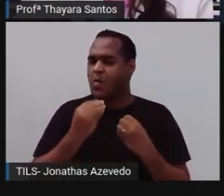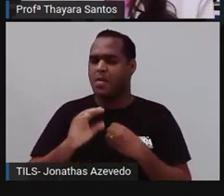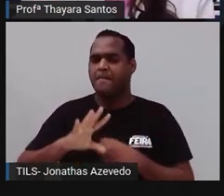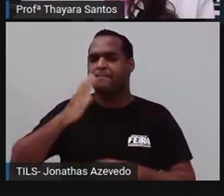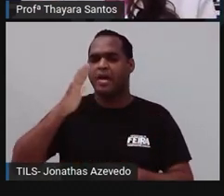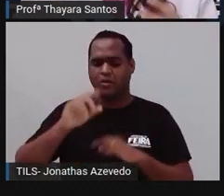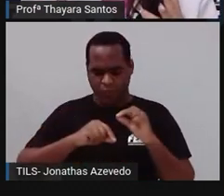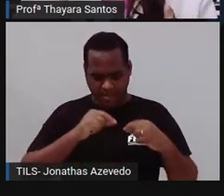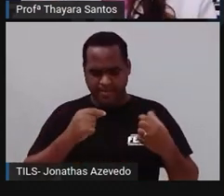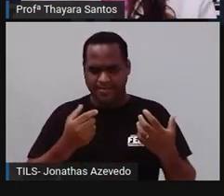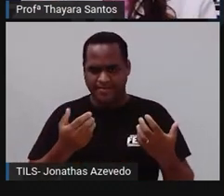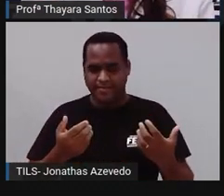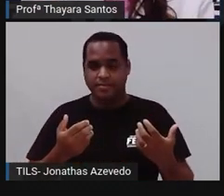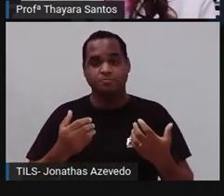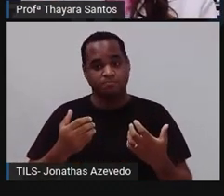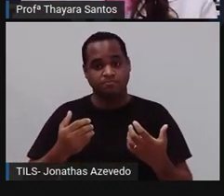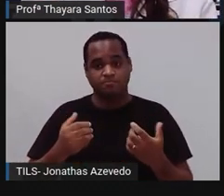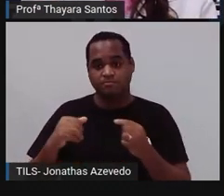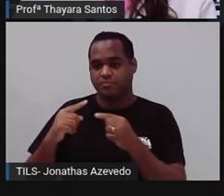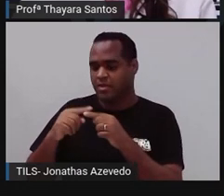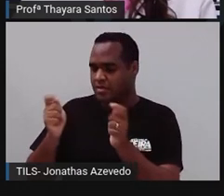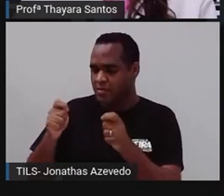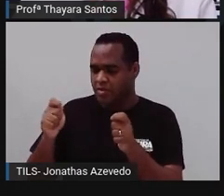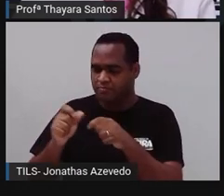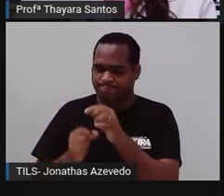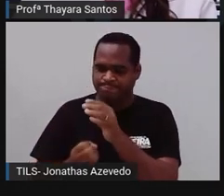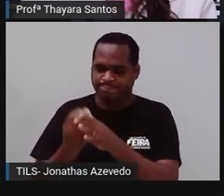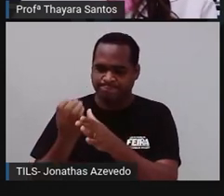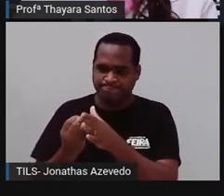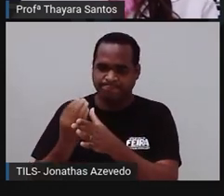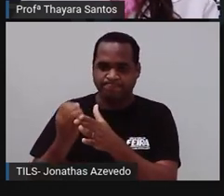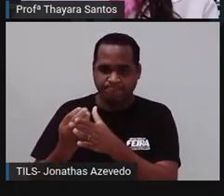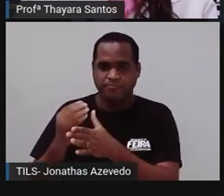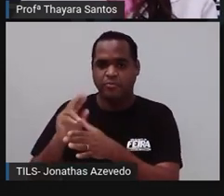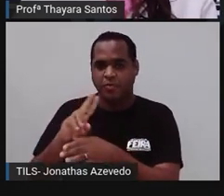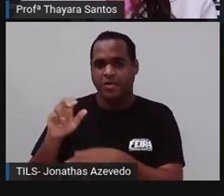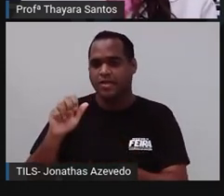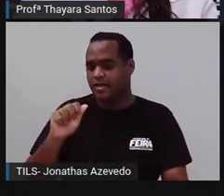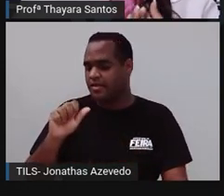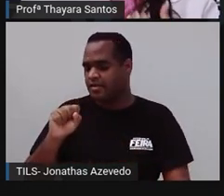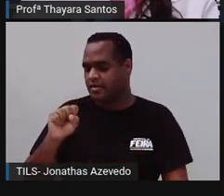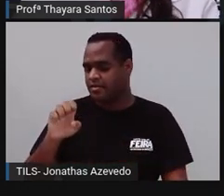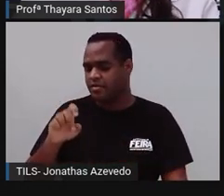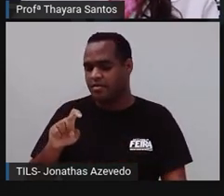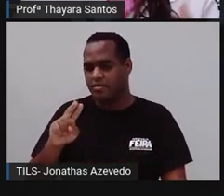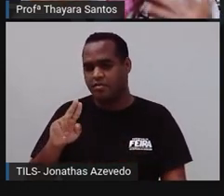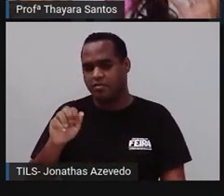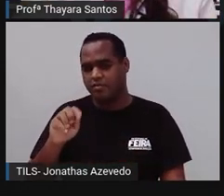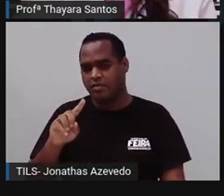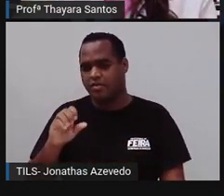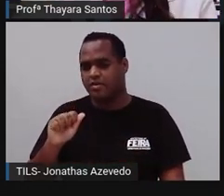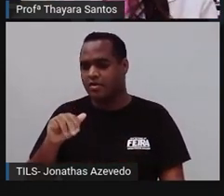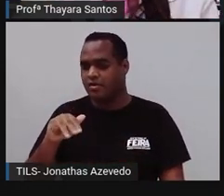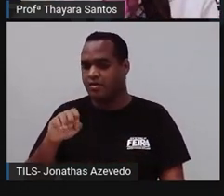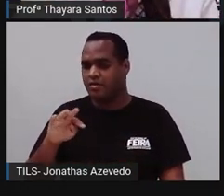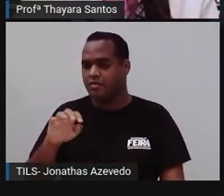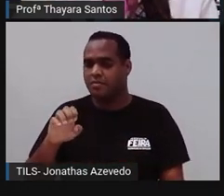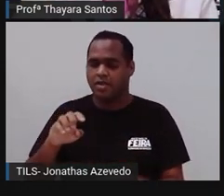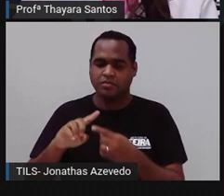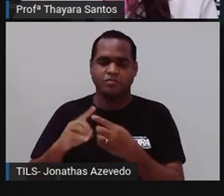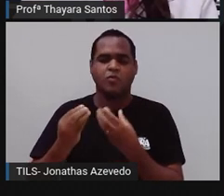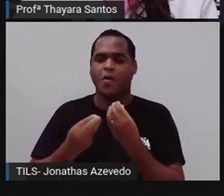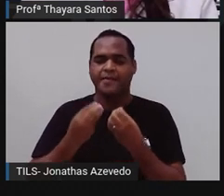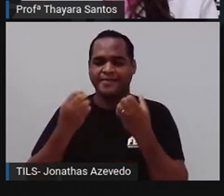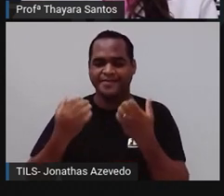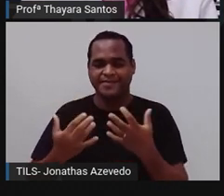poríferos? Os poríferos, eles podem se reproduzir assexuadamente por brotamento. O que é isso? A